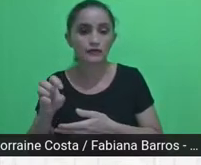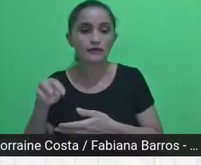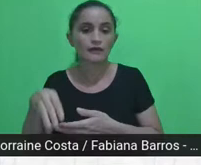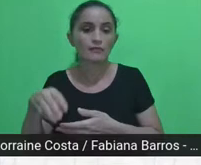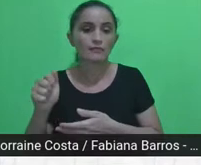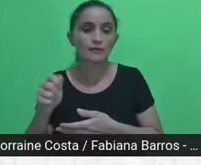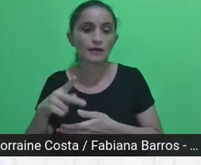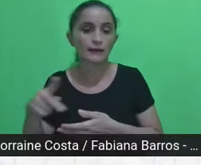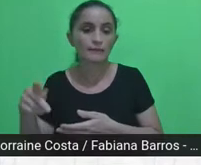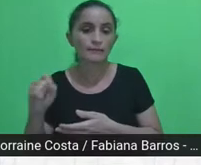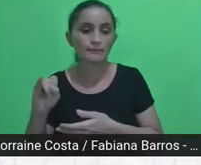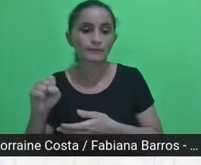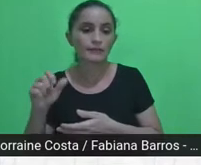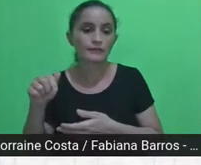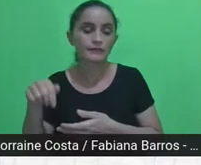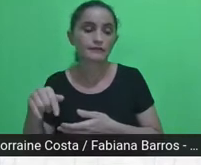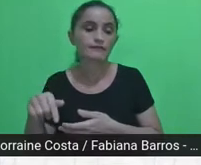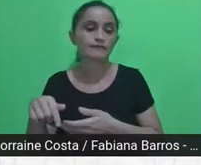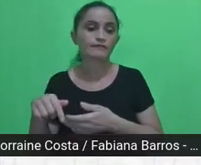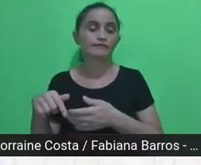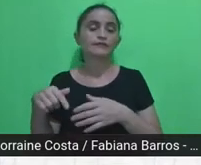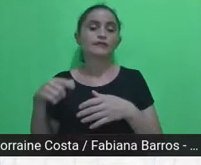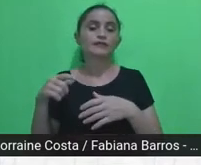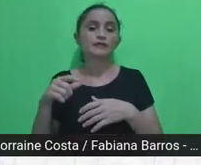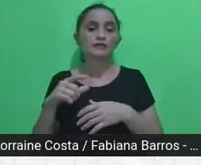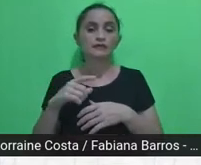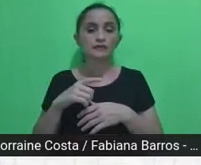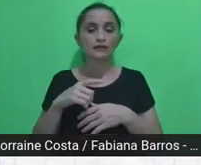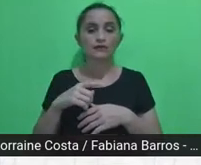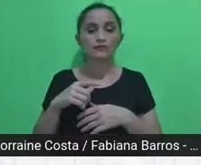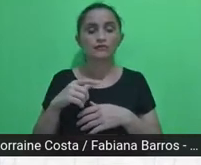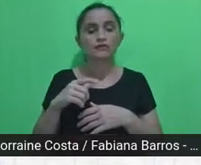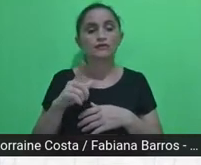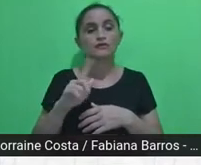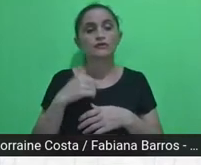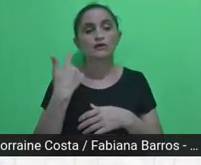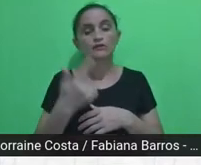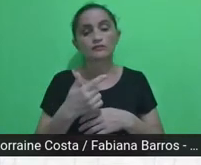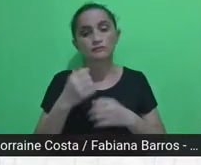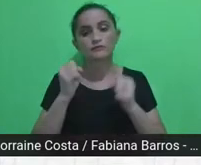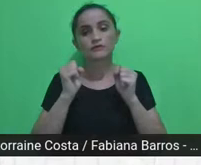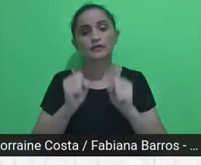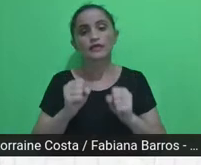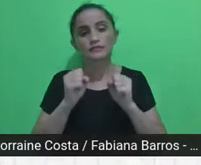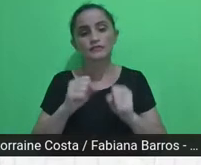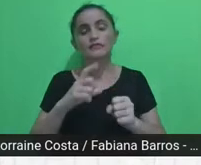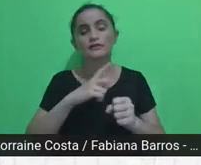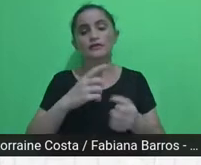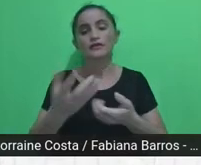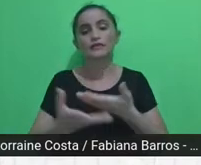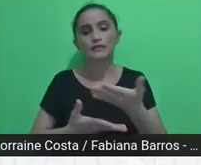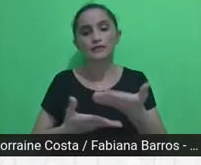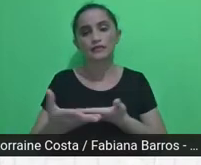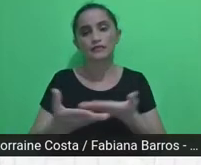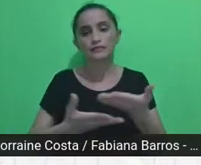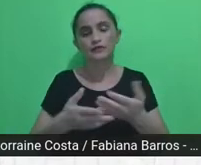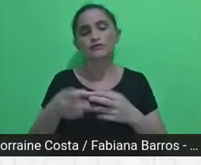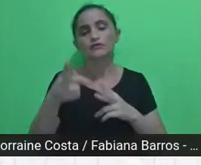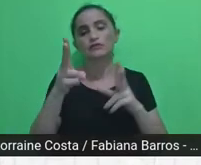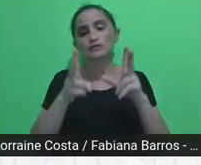processos para que a gente pudesse ter a interação, né? De temas que foram antes